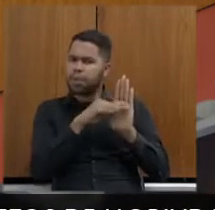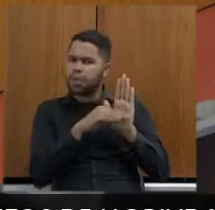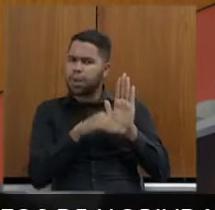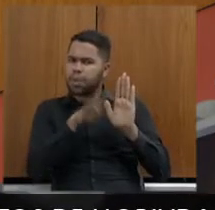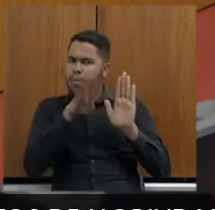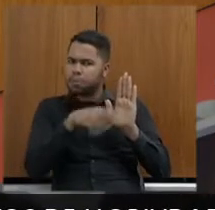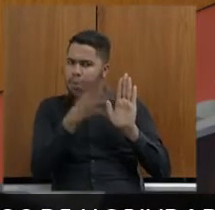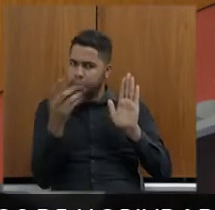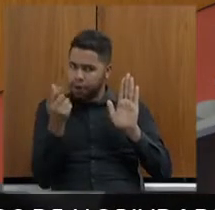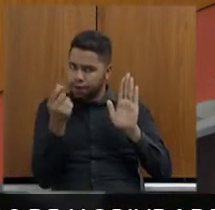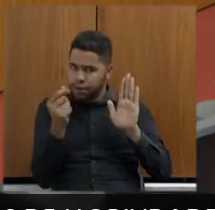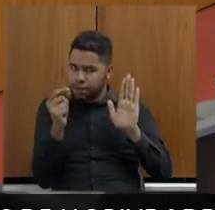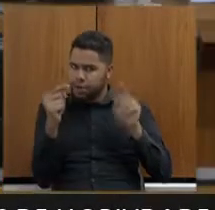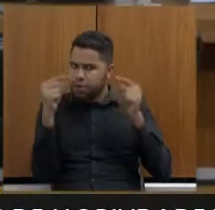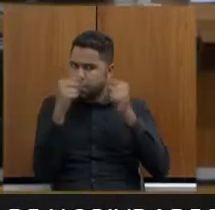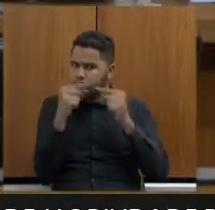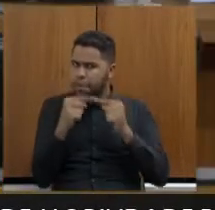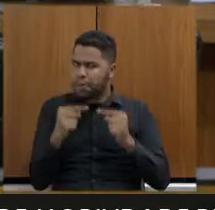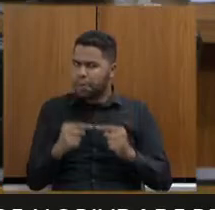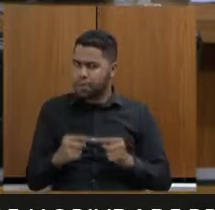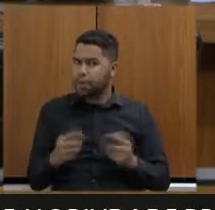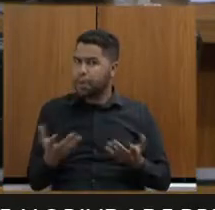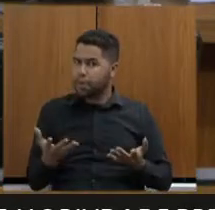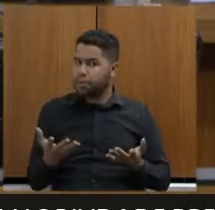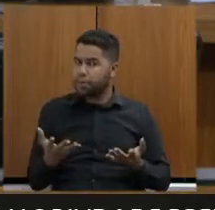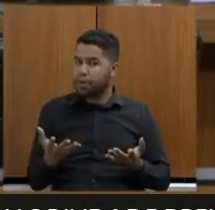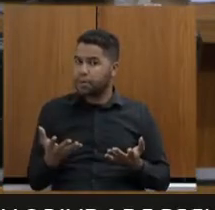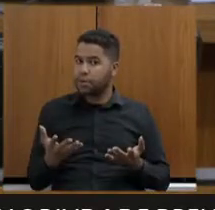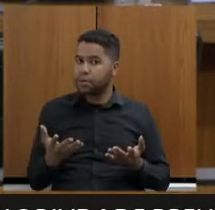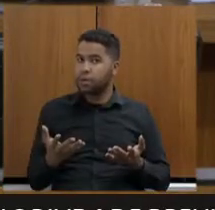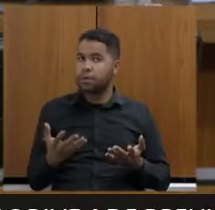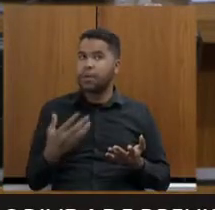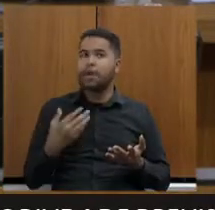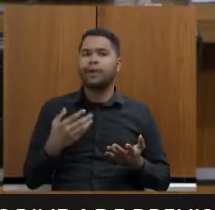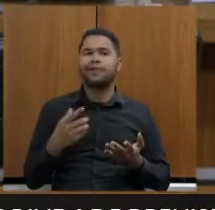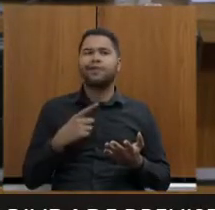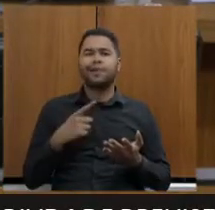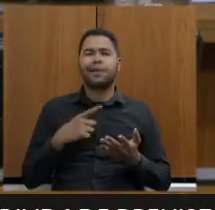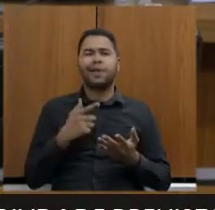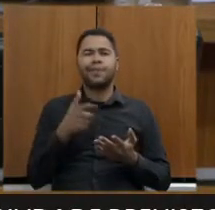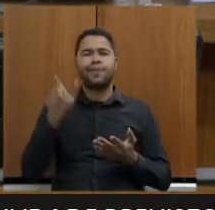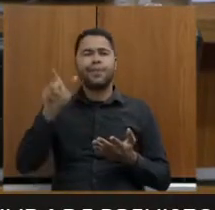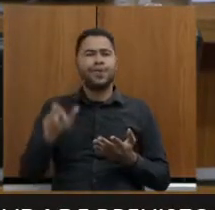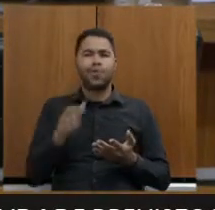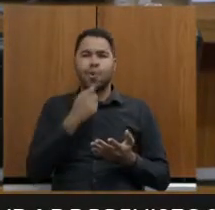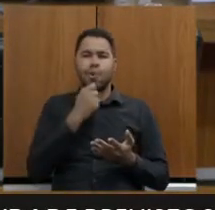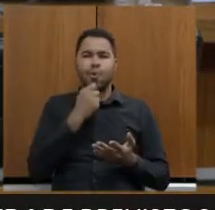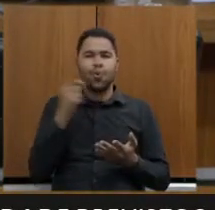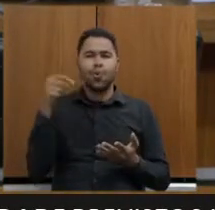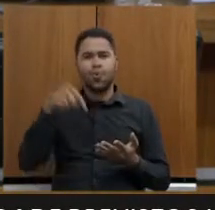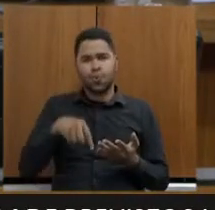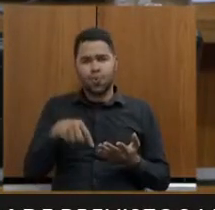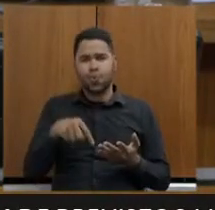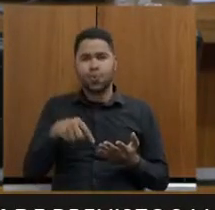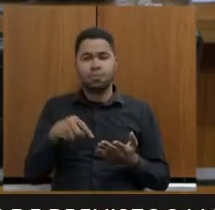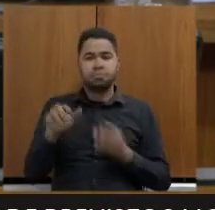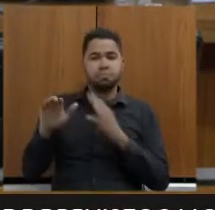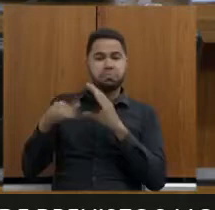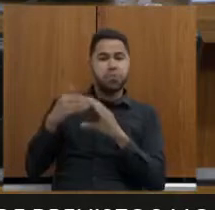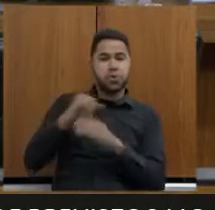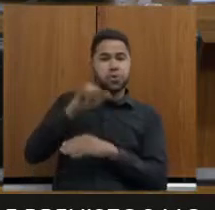financeiro? Chamada que foi, ela não pôde estar presente, também, até o presente momento, não mandou